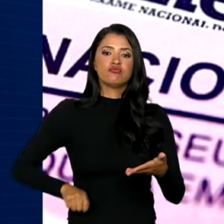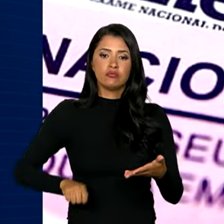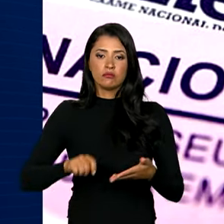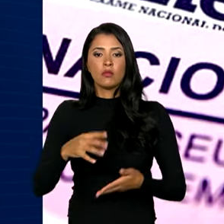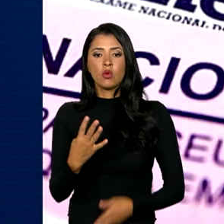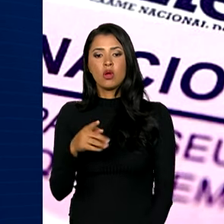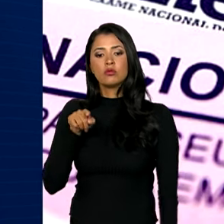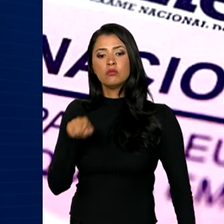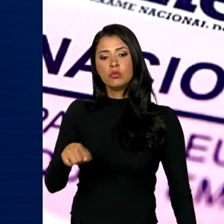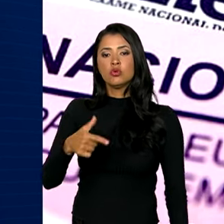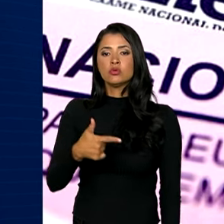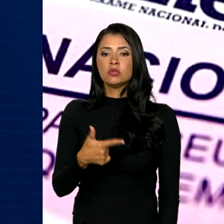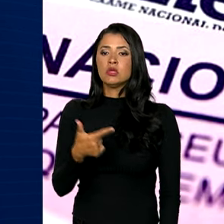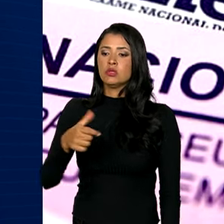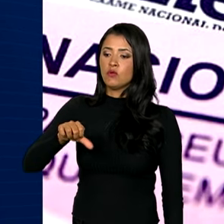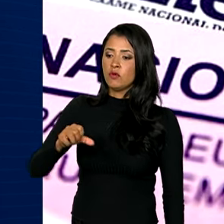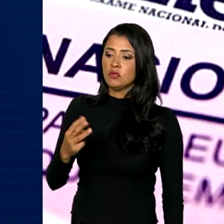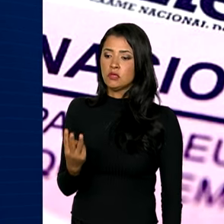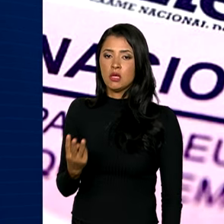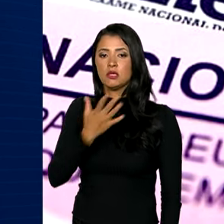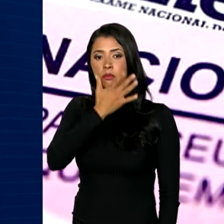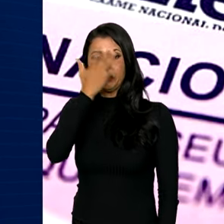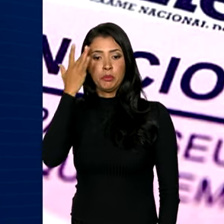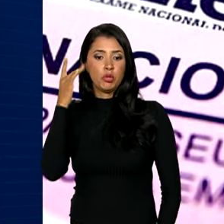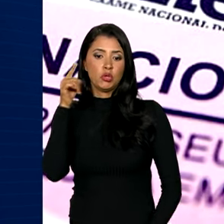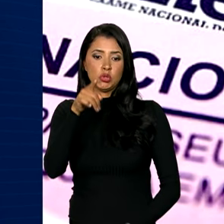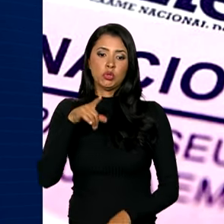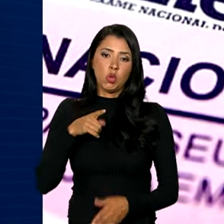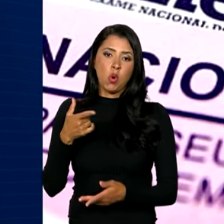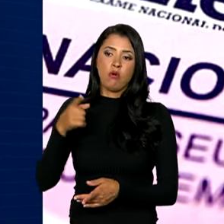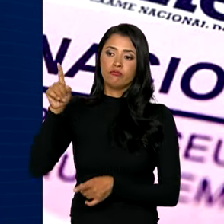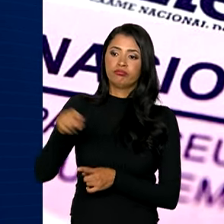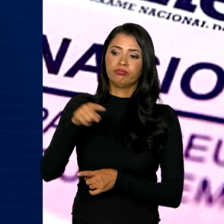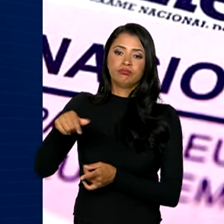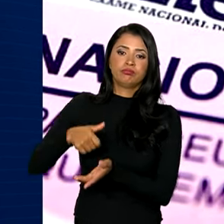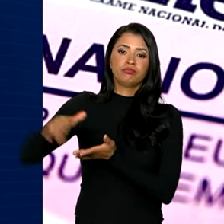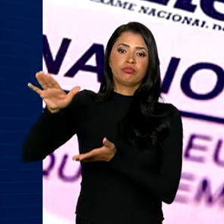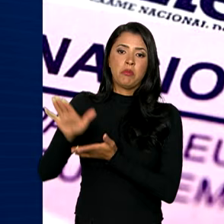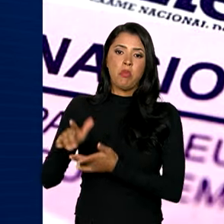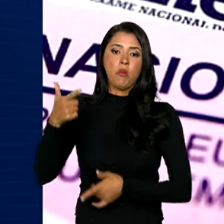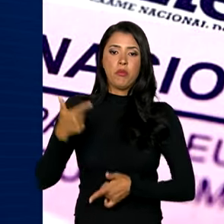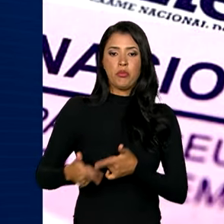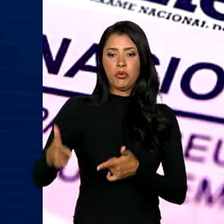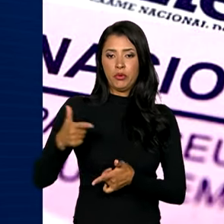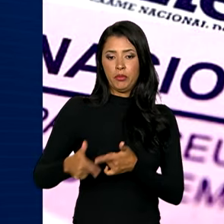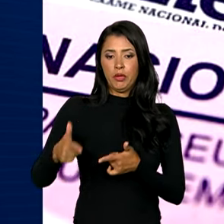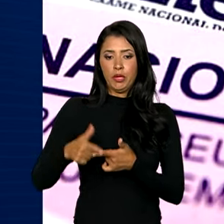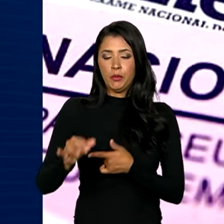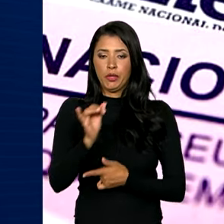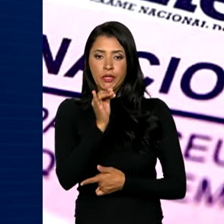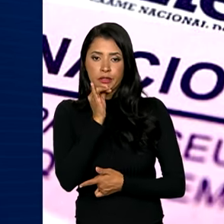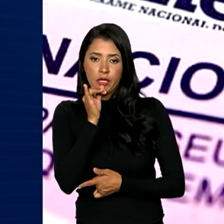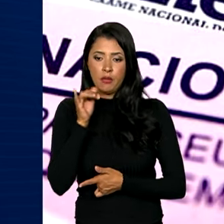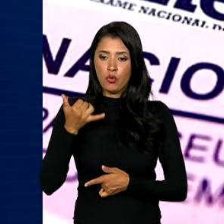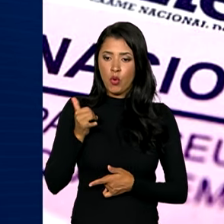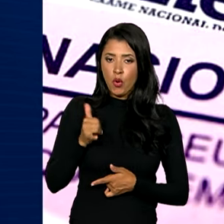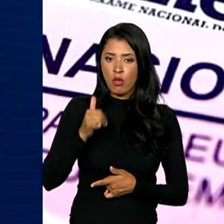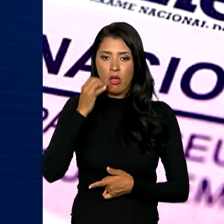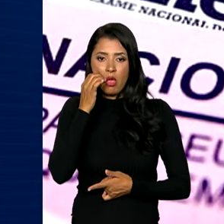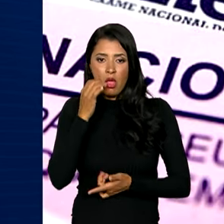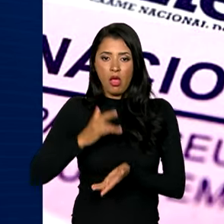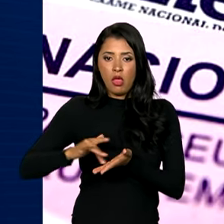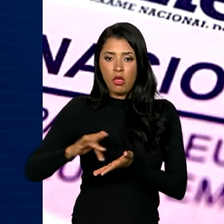.293 participantes foram eliminados por problemas como portar equipamento